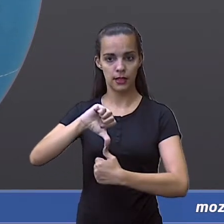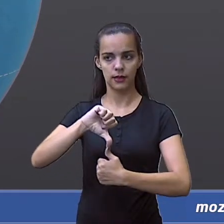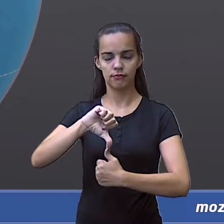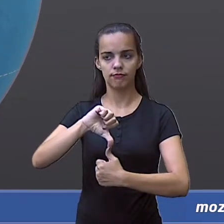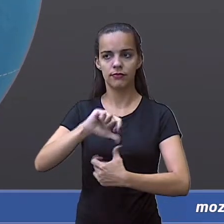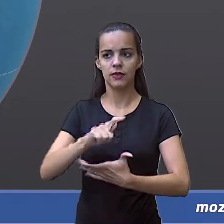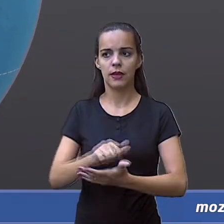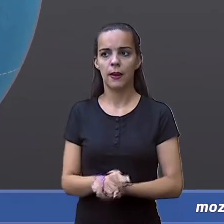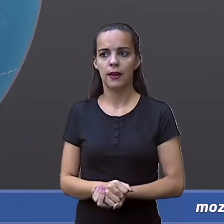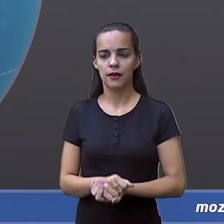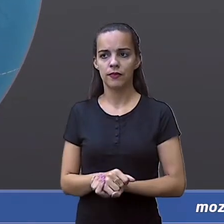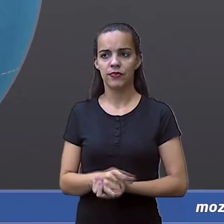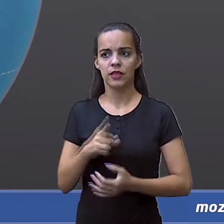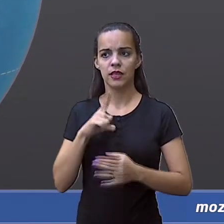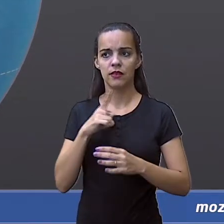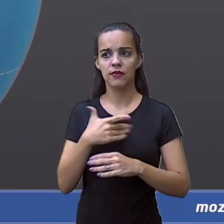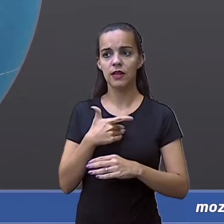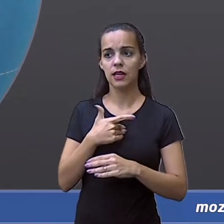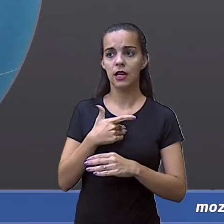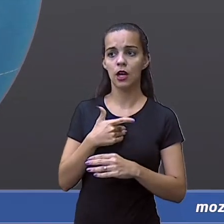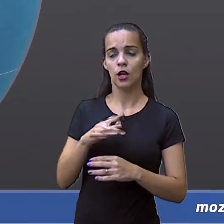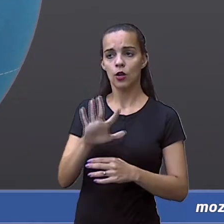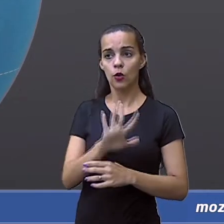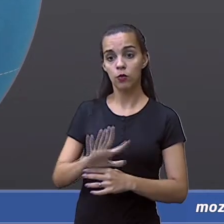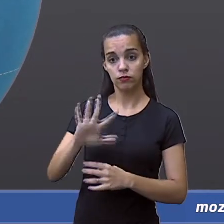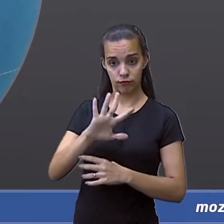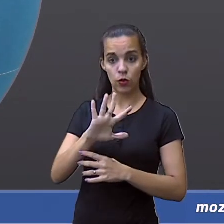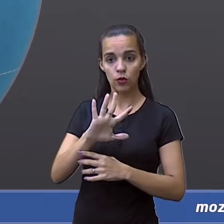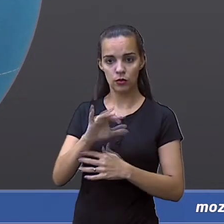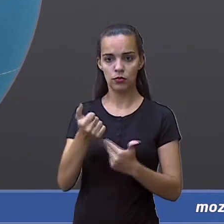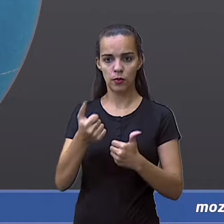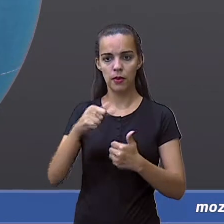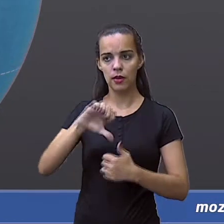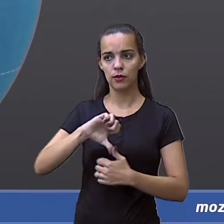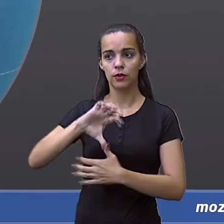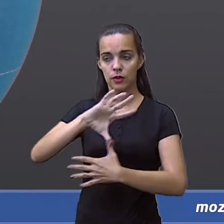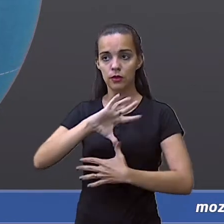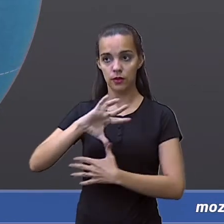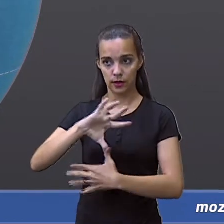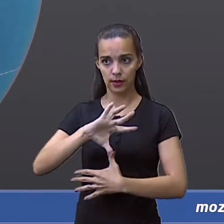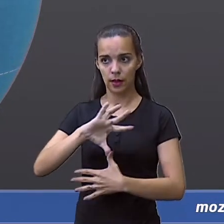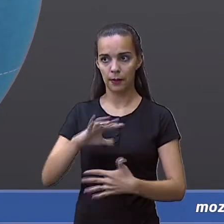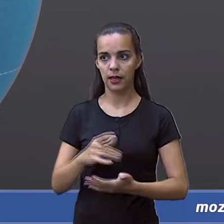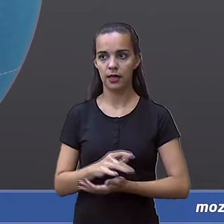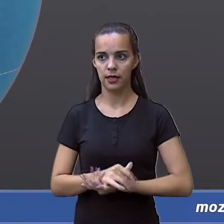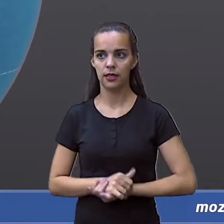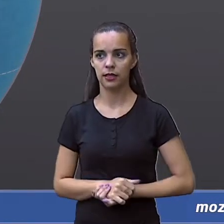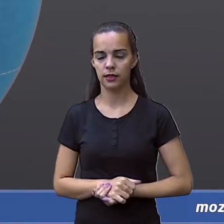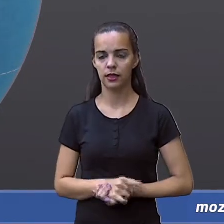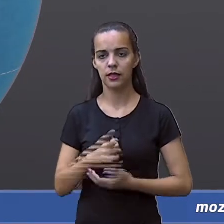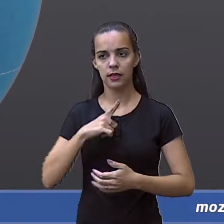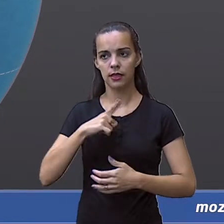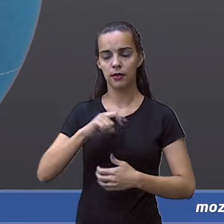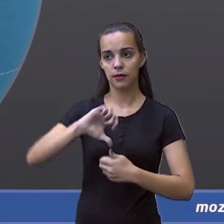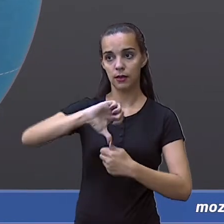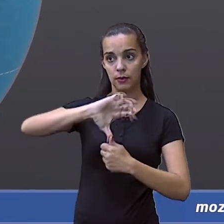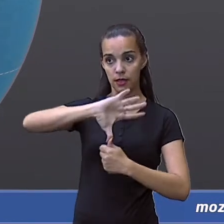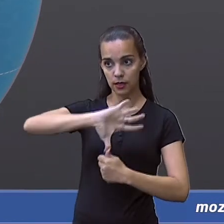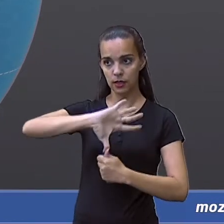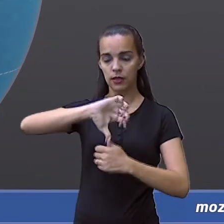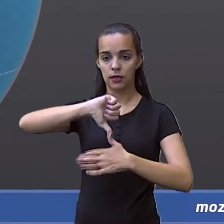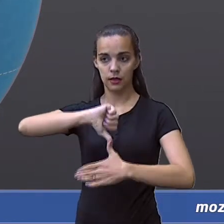Esse colorido aqui entre esses dois destaques de roxo, né? Esses países. E